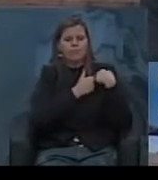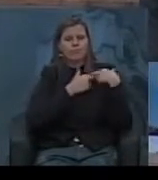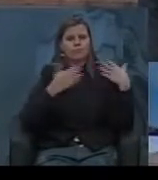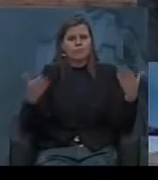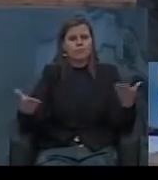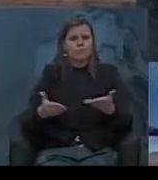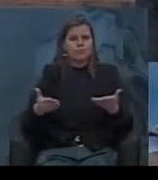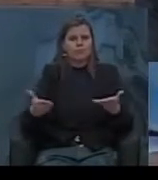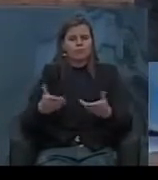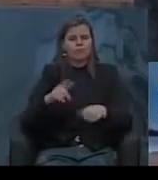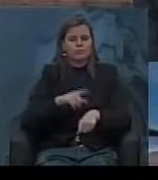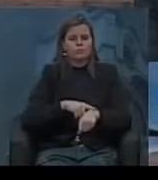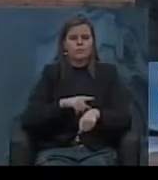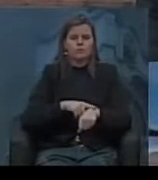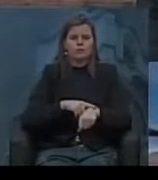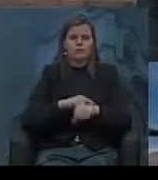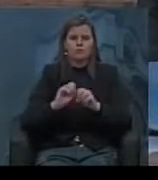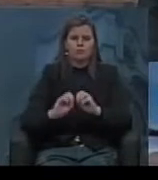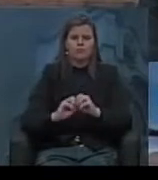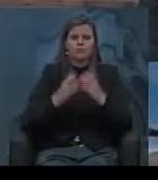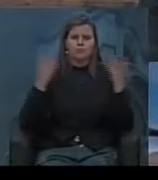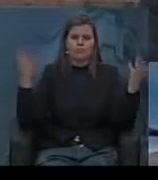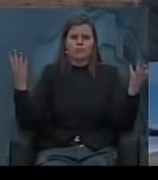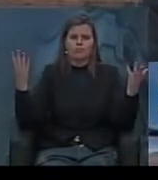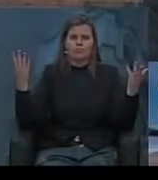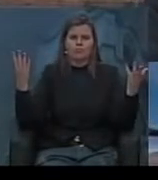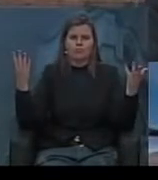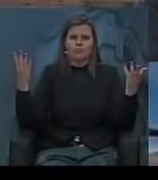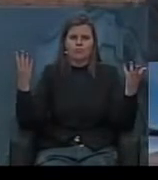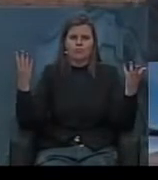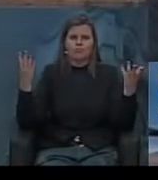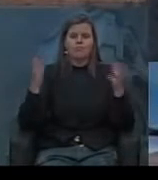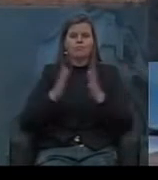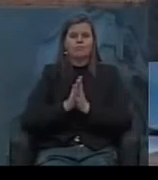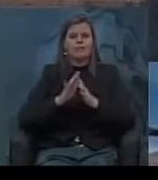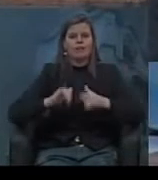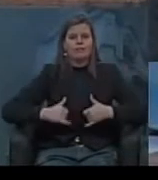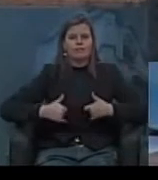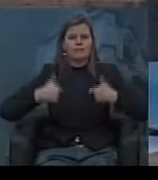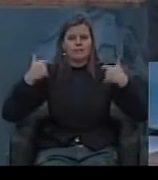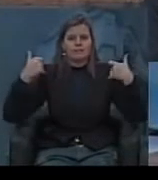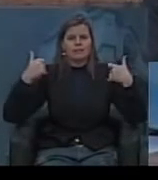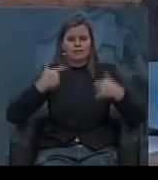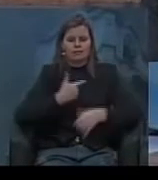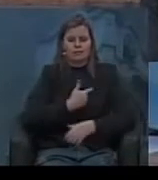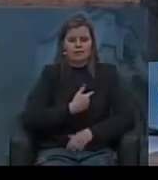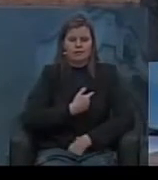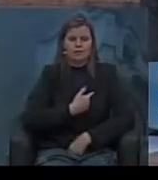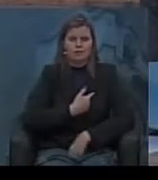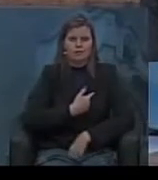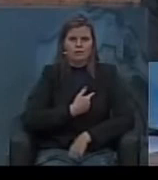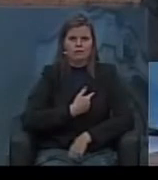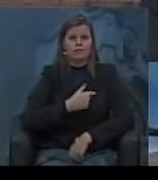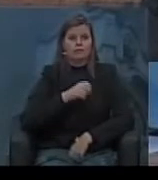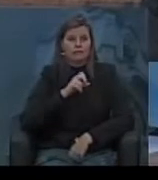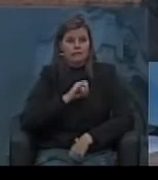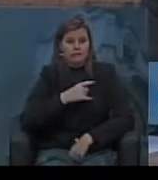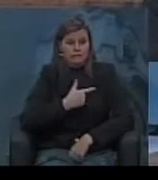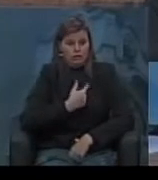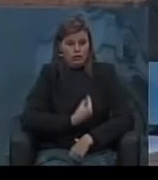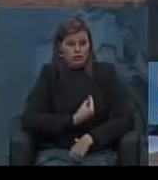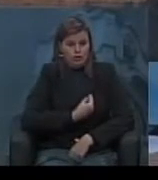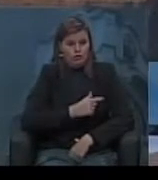de nesse momento comemorativo de aniversário de Getúlio Vargas que se vivo tivesse